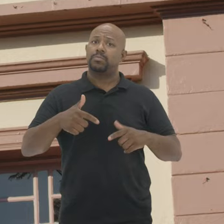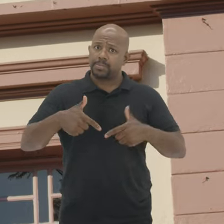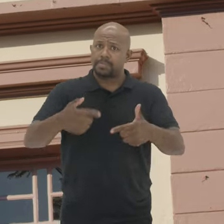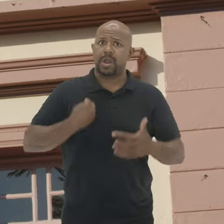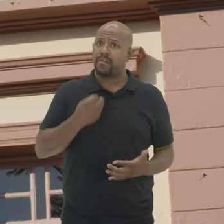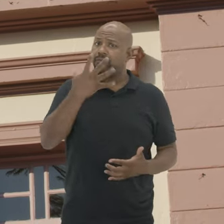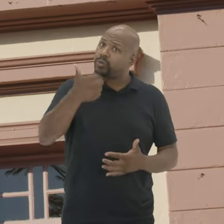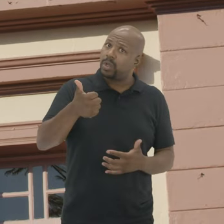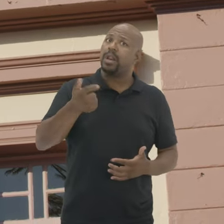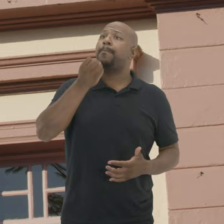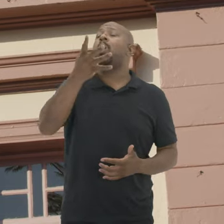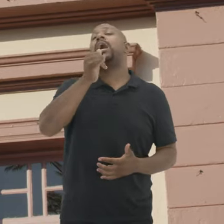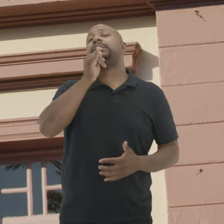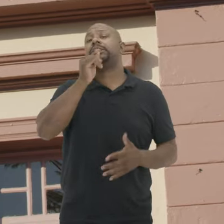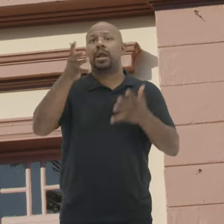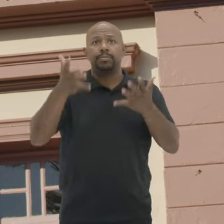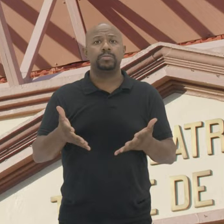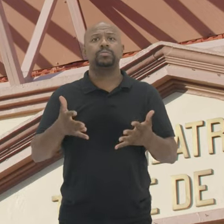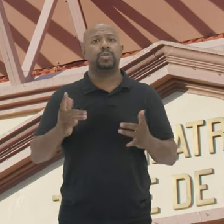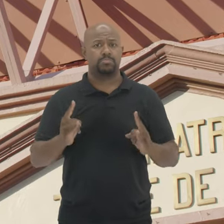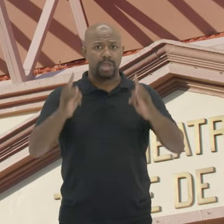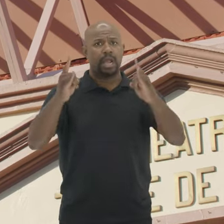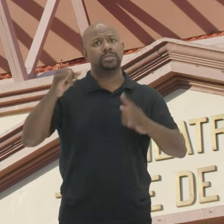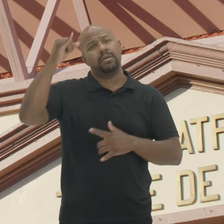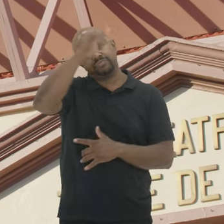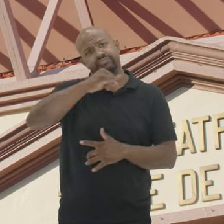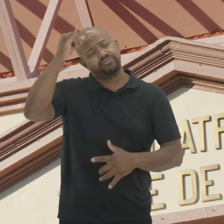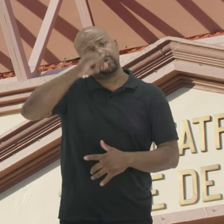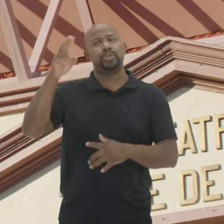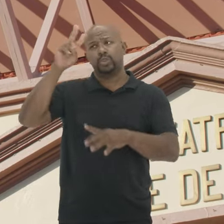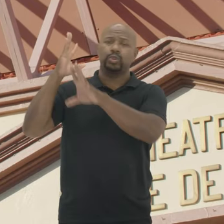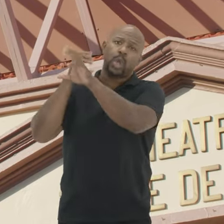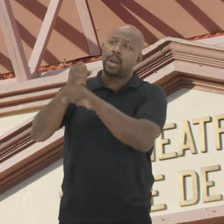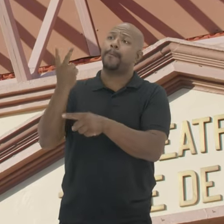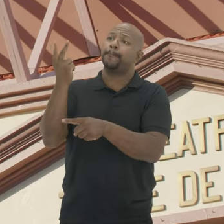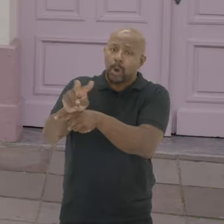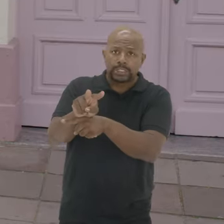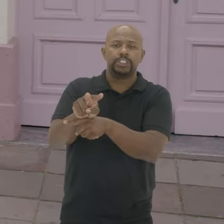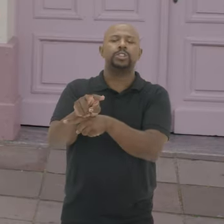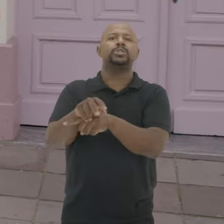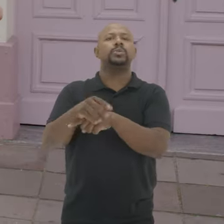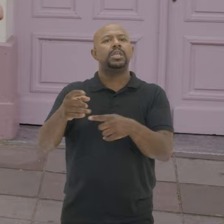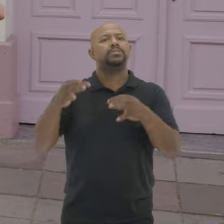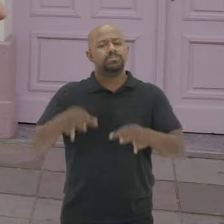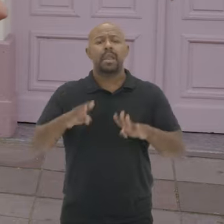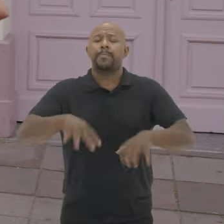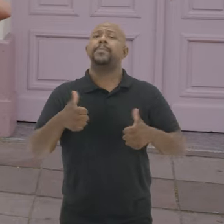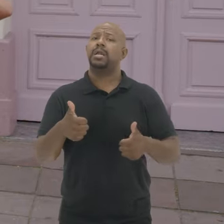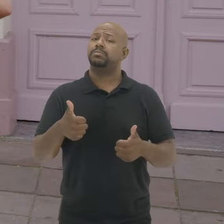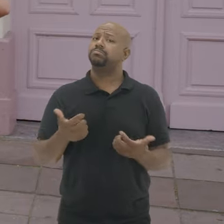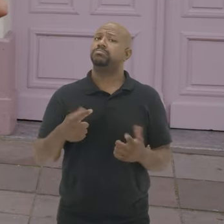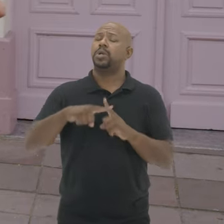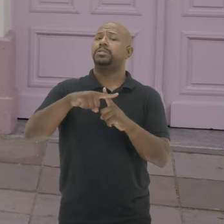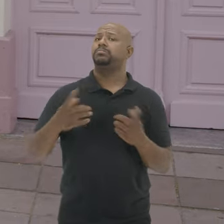mantido Funciona Então assim Acho que é um bom Exemplo De um prédio Histórico Protegido E Plenamente